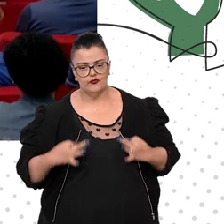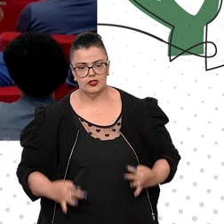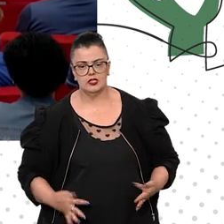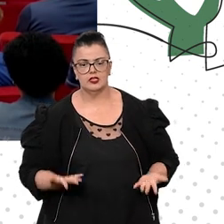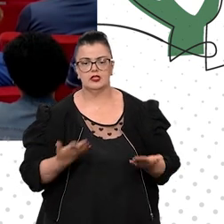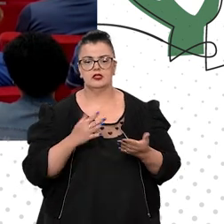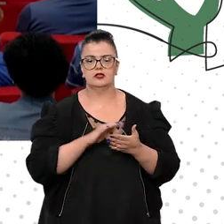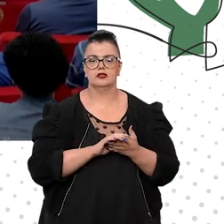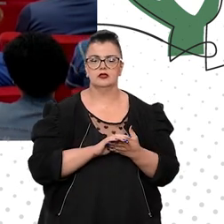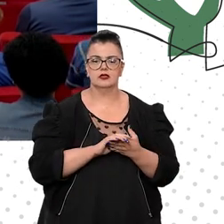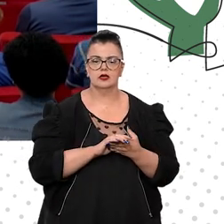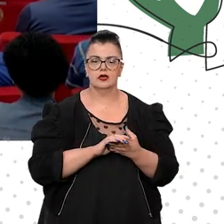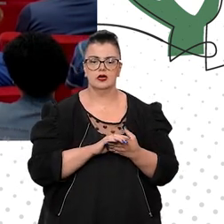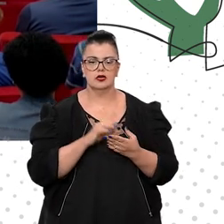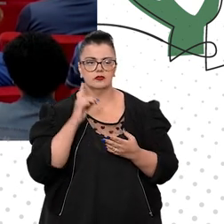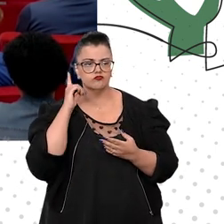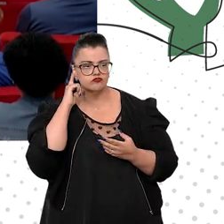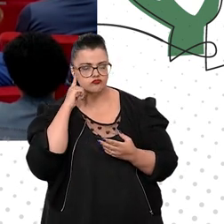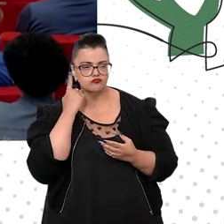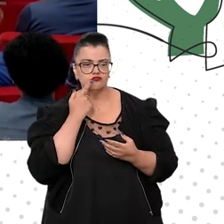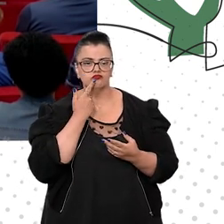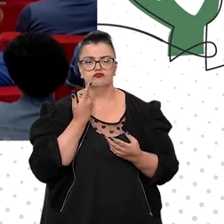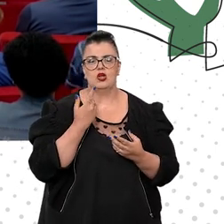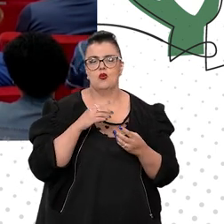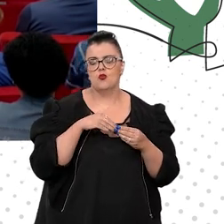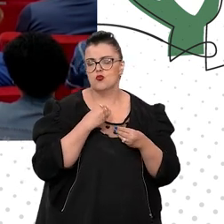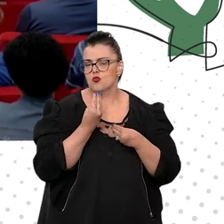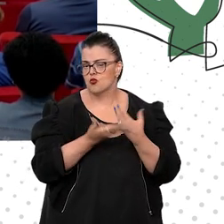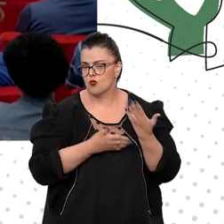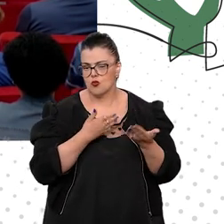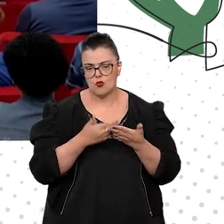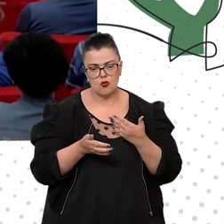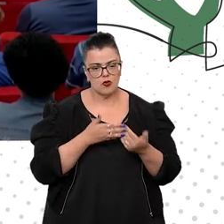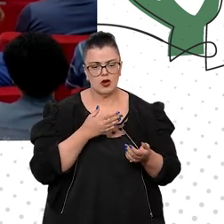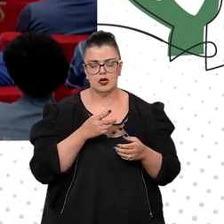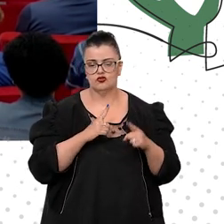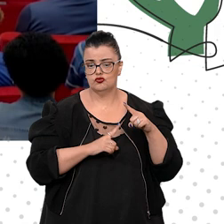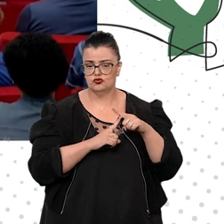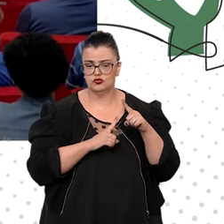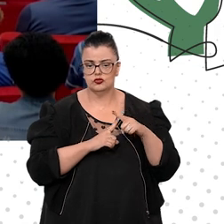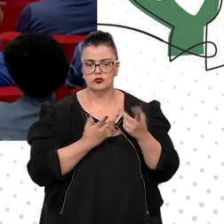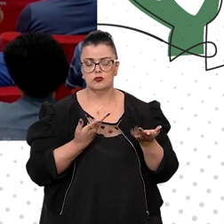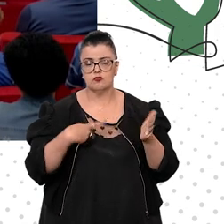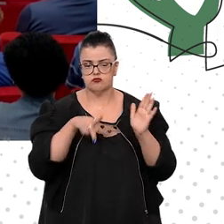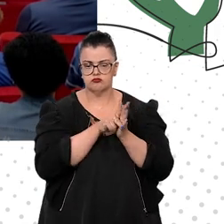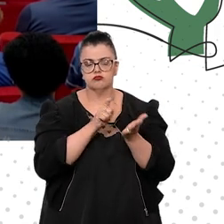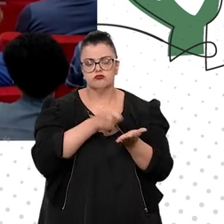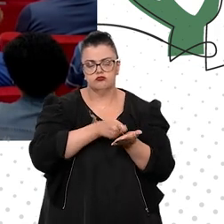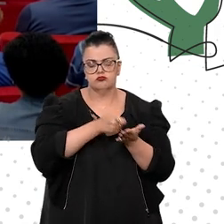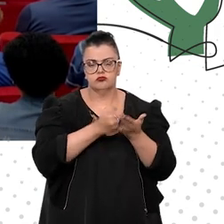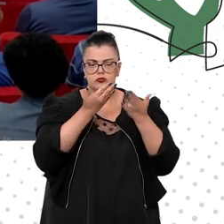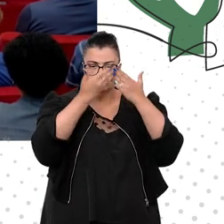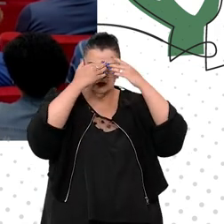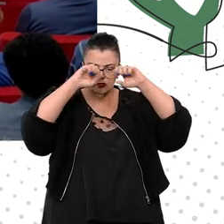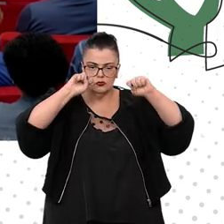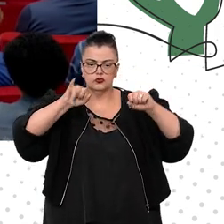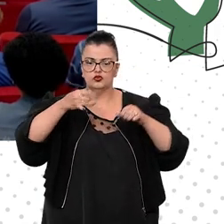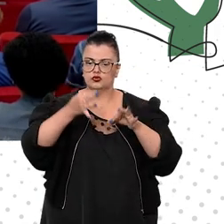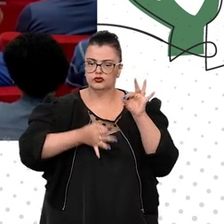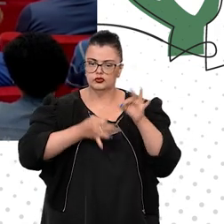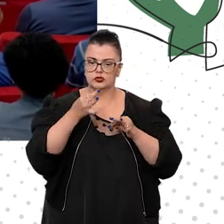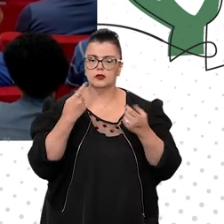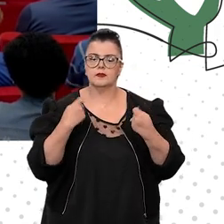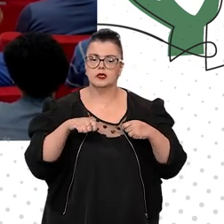sensorial, qualquer tipo, é dever do Superior Tribunal de Justiça. porque nós temos que julgar os